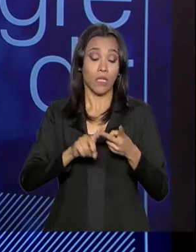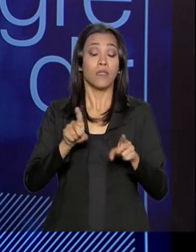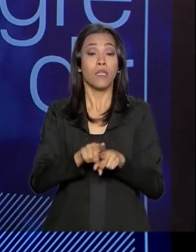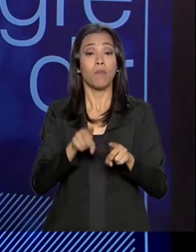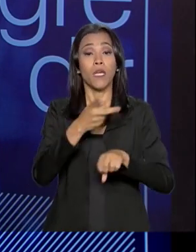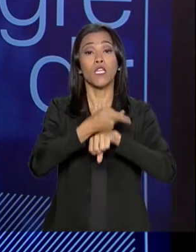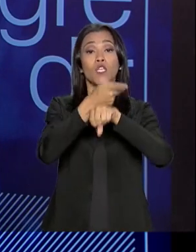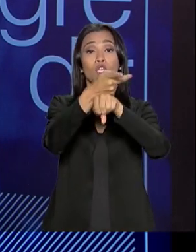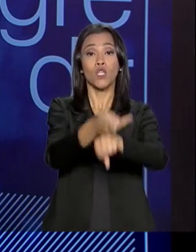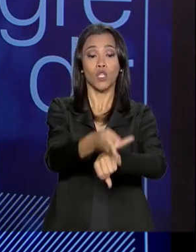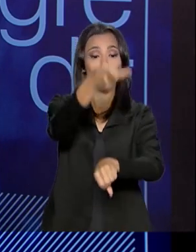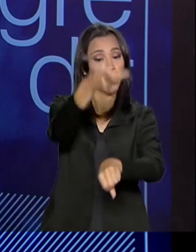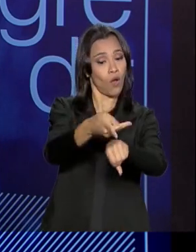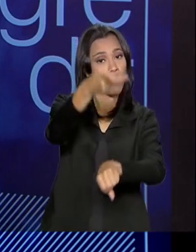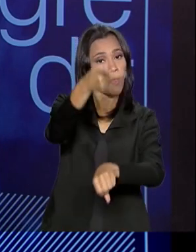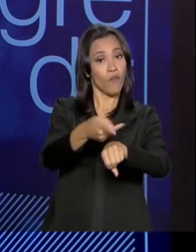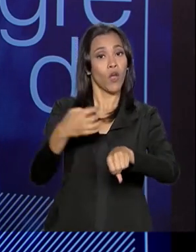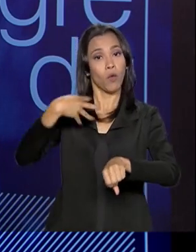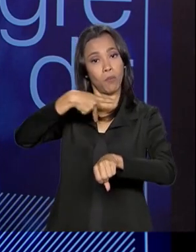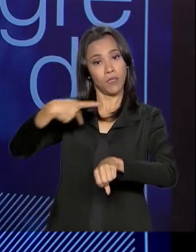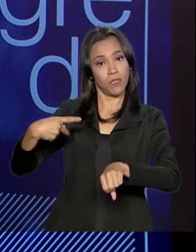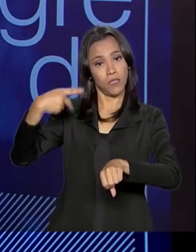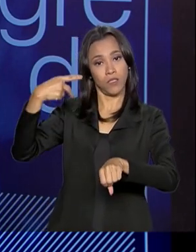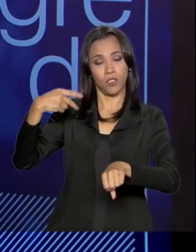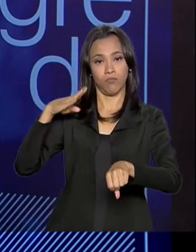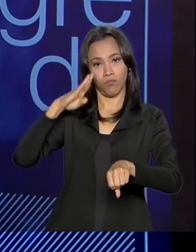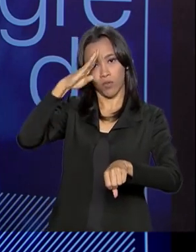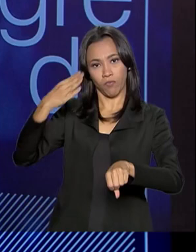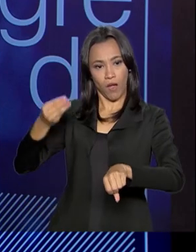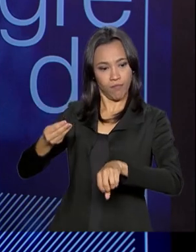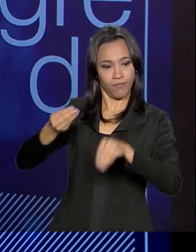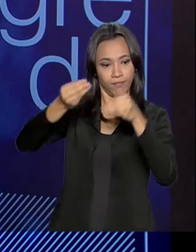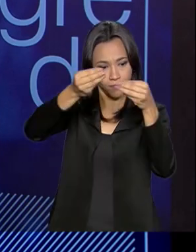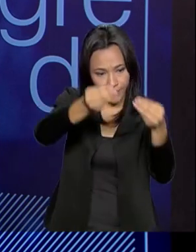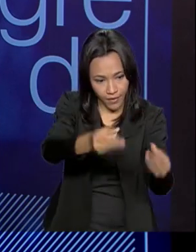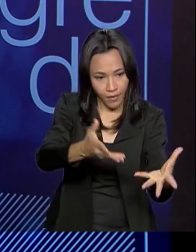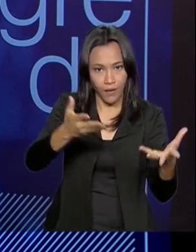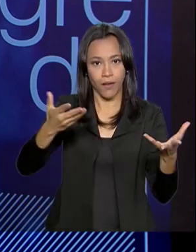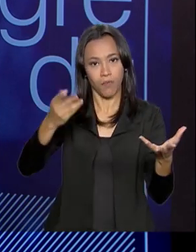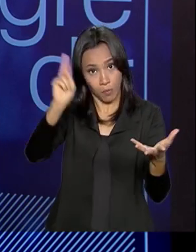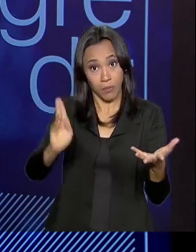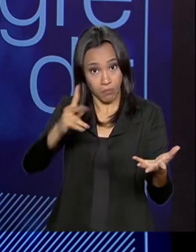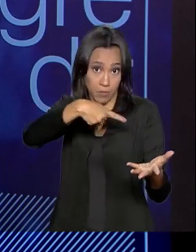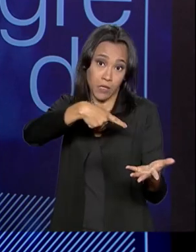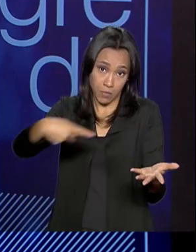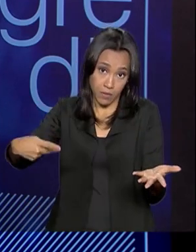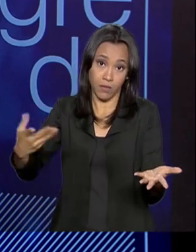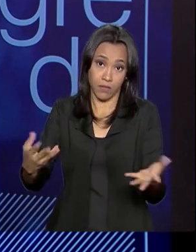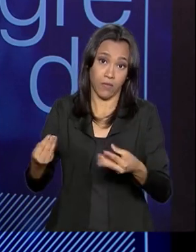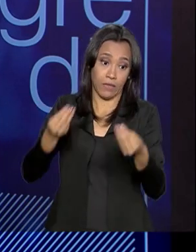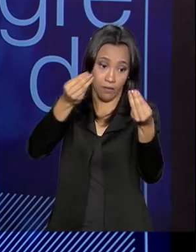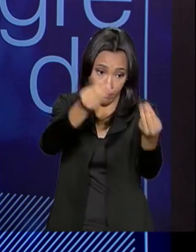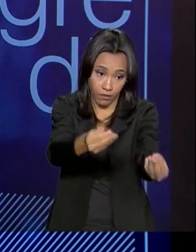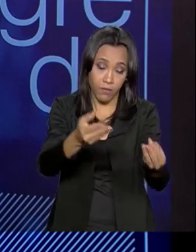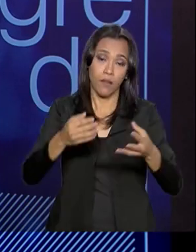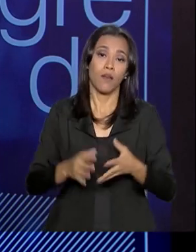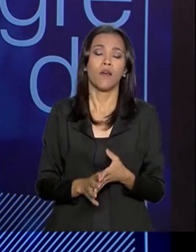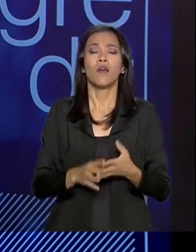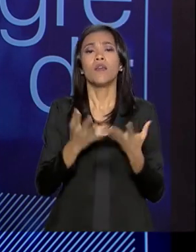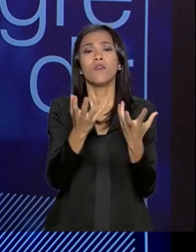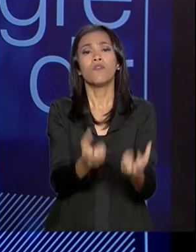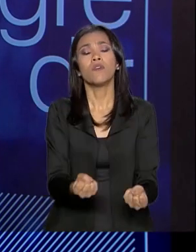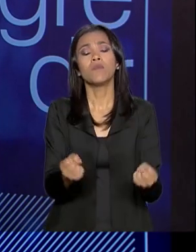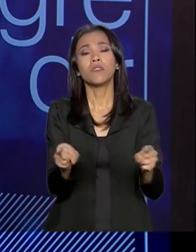República, enfim, os municípios vão ter um selo, município mais cidadão, e nós vamos financiar de alguma